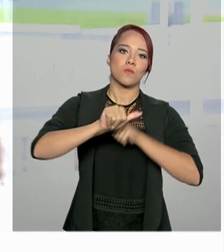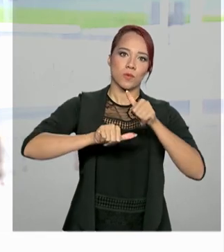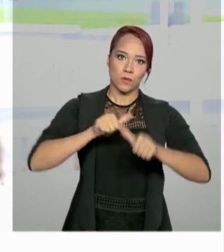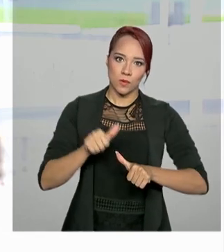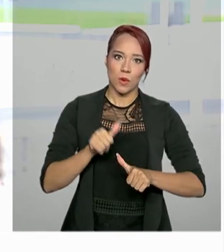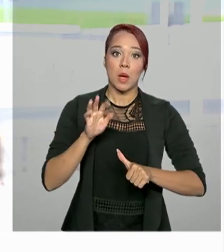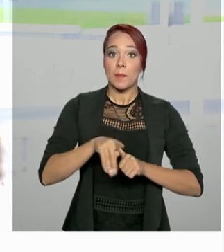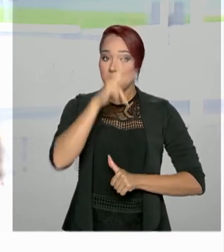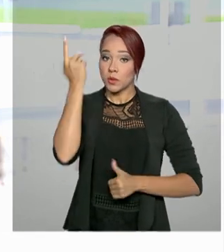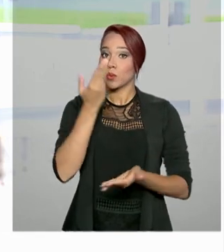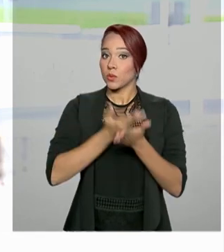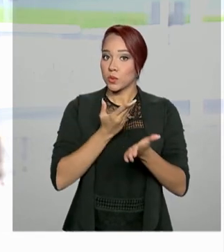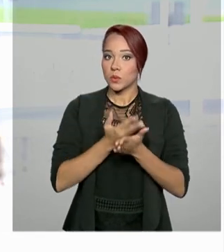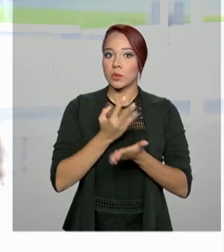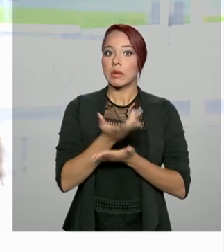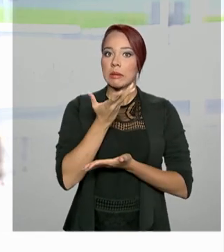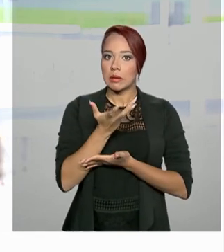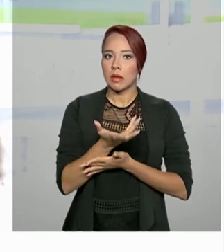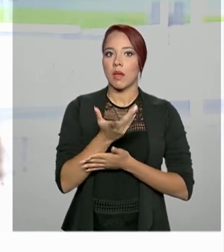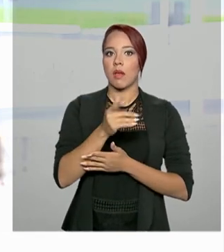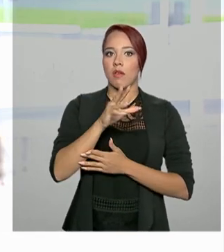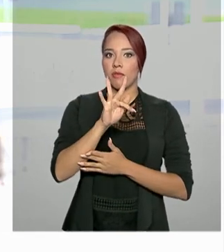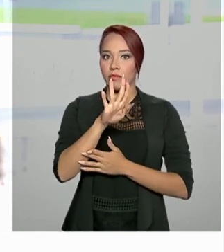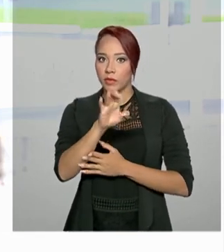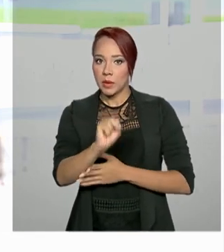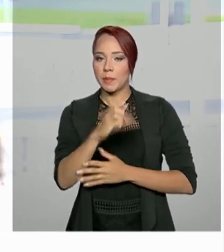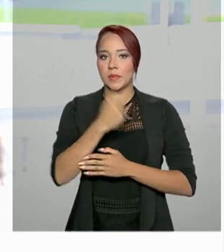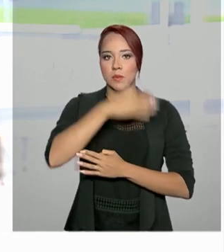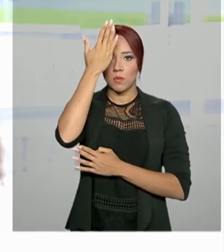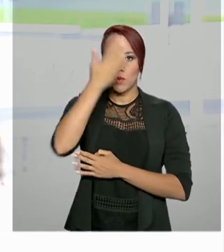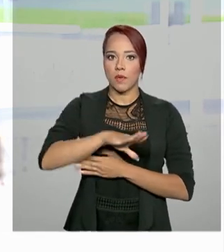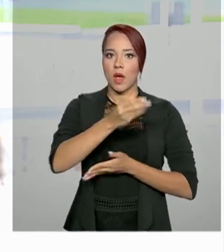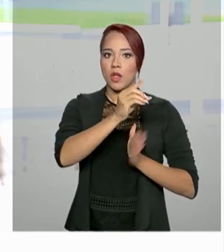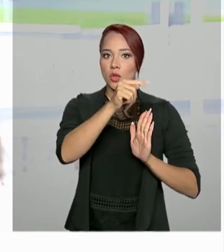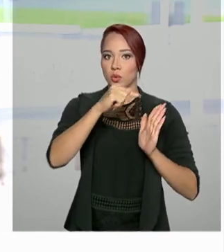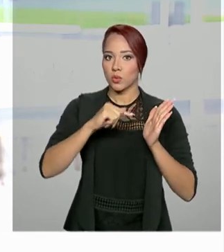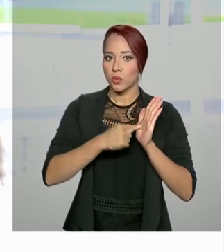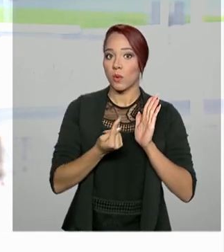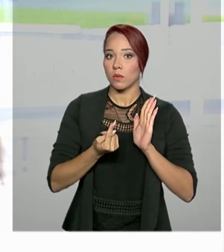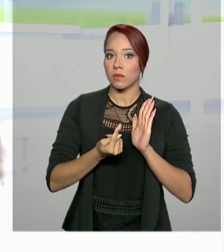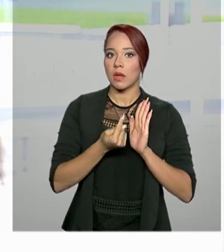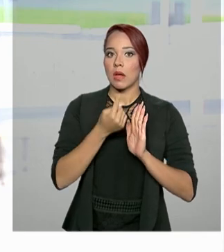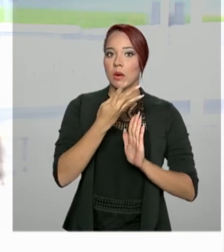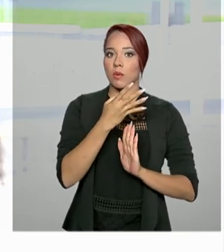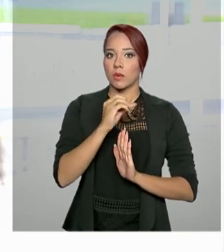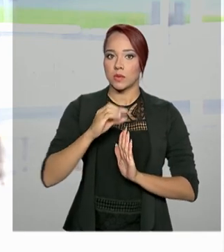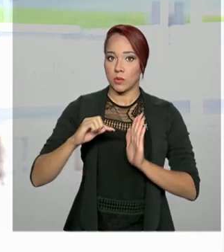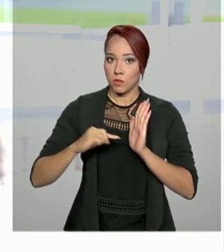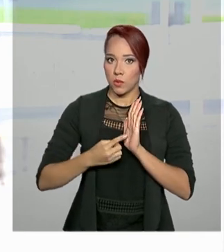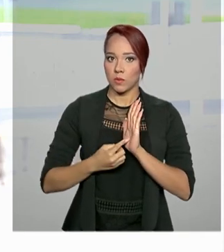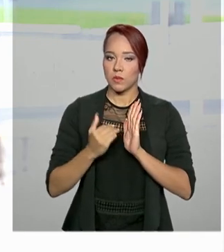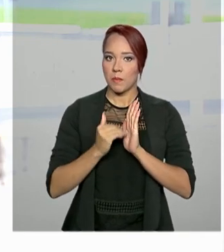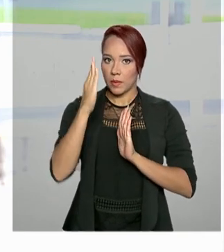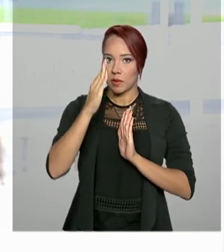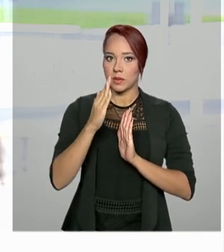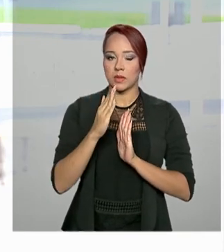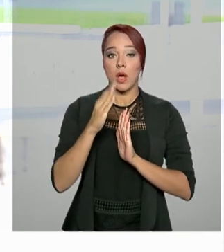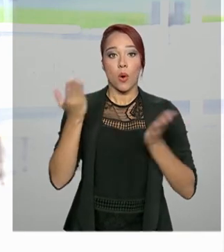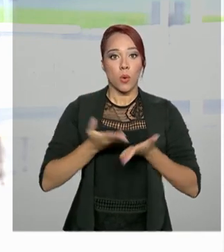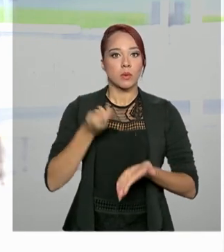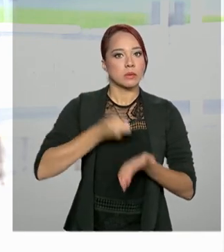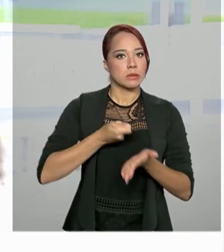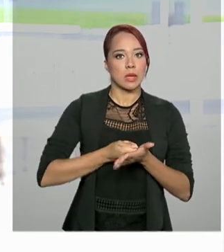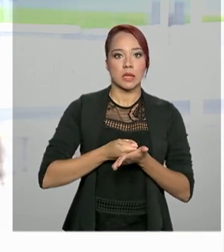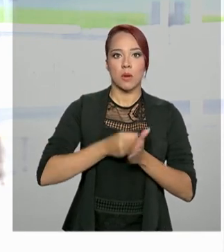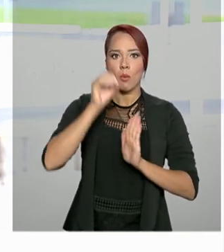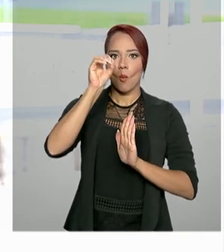O estudante que quiser concorrer ao FIES terá de comprovar nota na redação acima de 400 pontos. Hoje, a exigência é